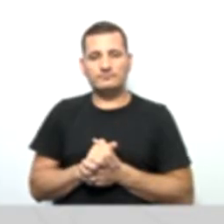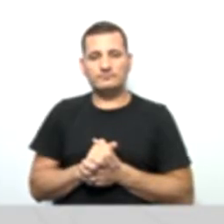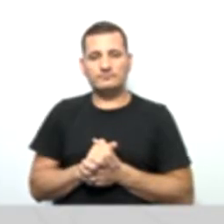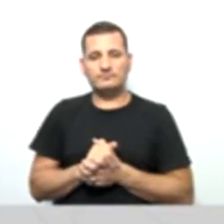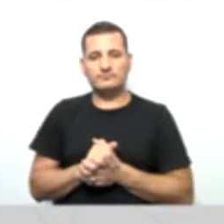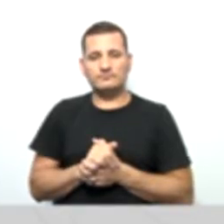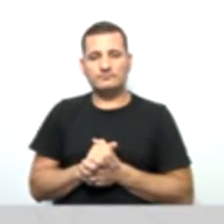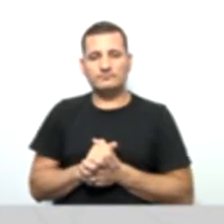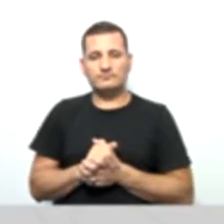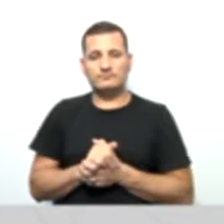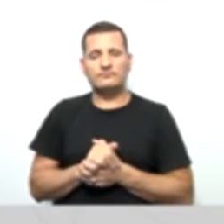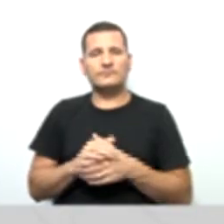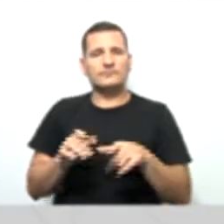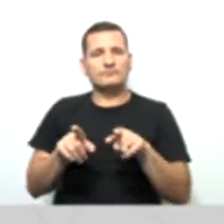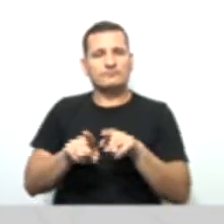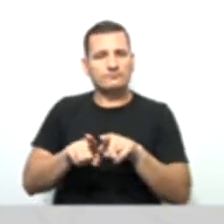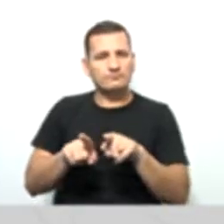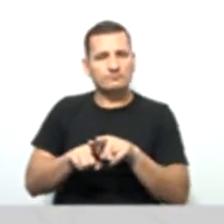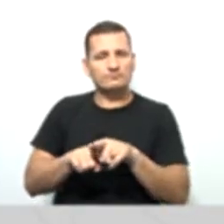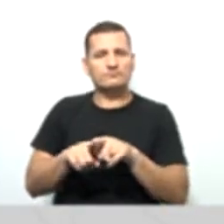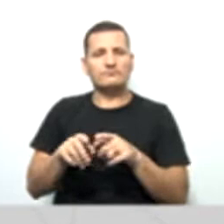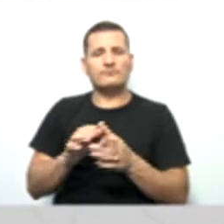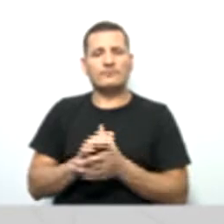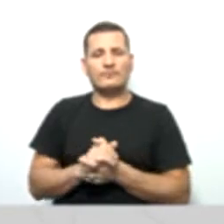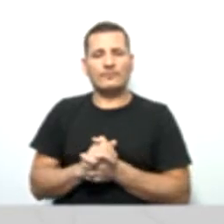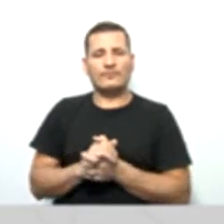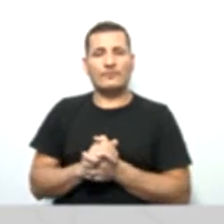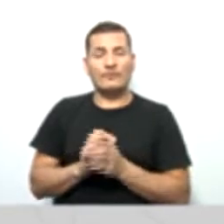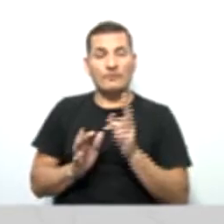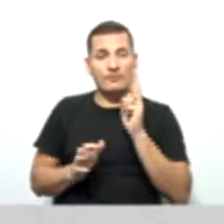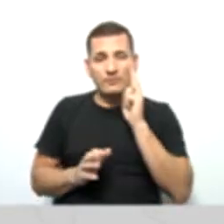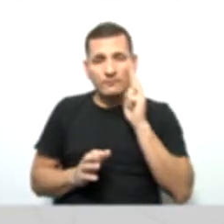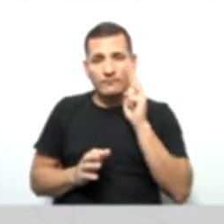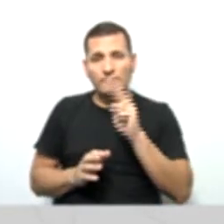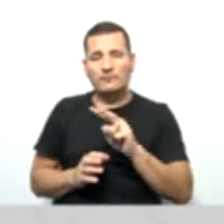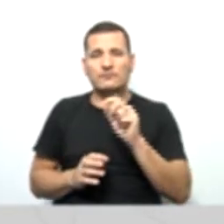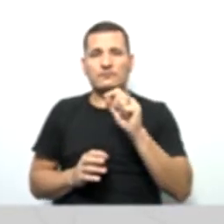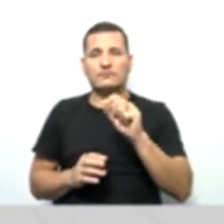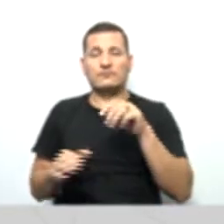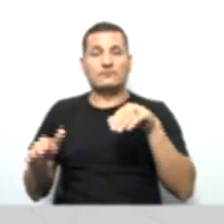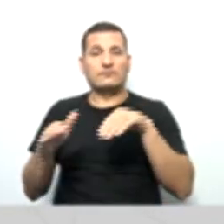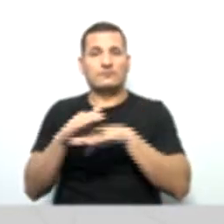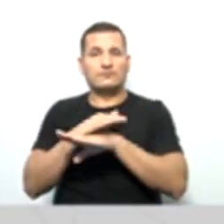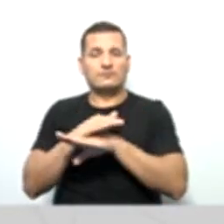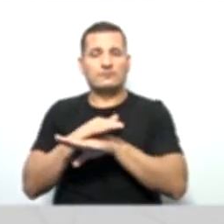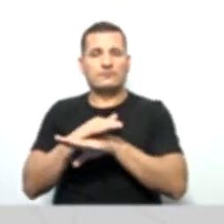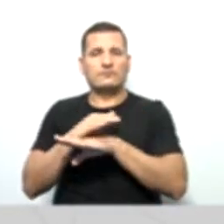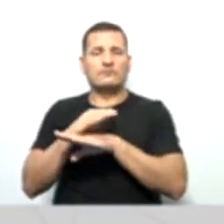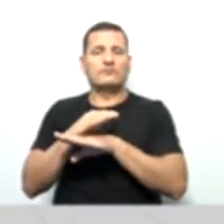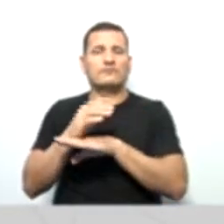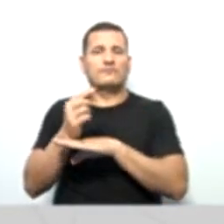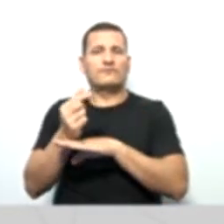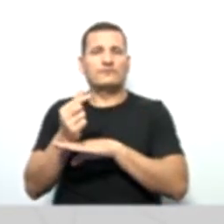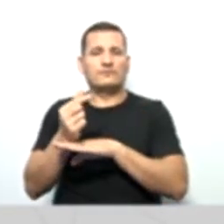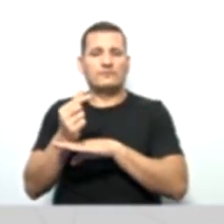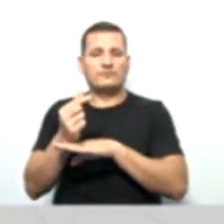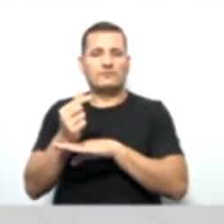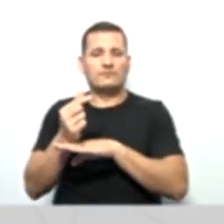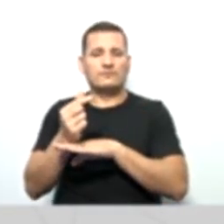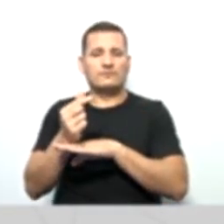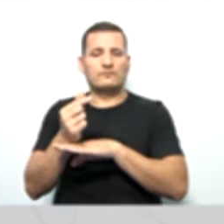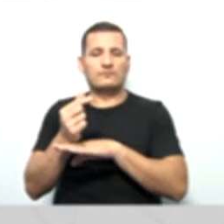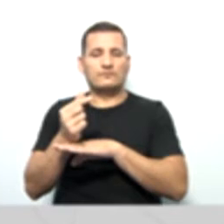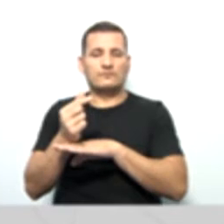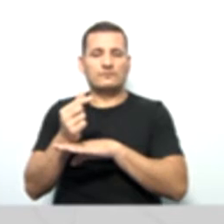observar que somente podem compor saldo em caixa os valores representados por dinheiro em